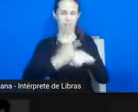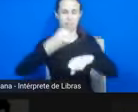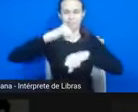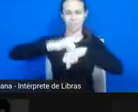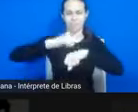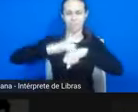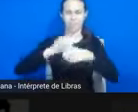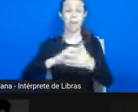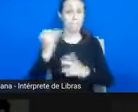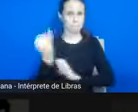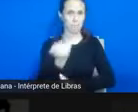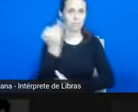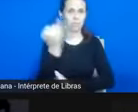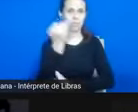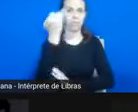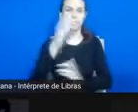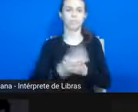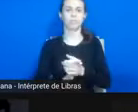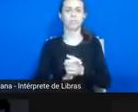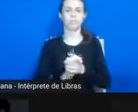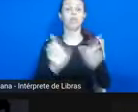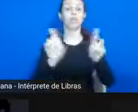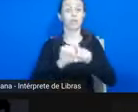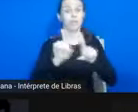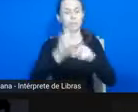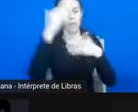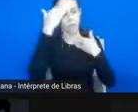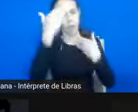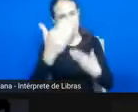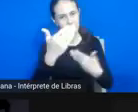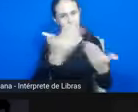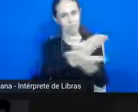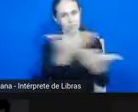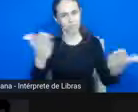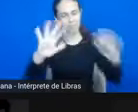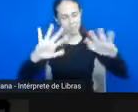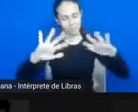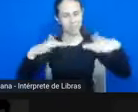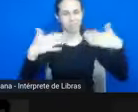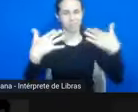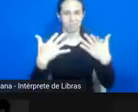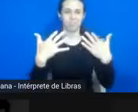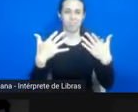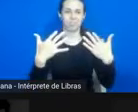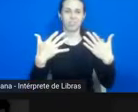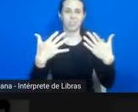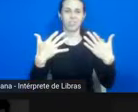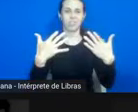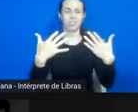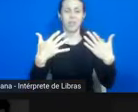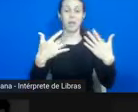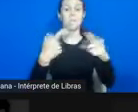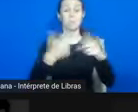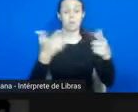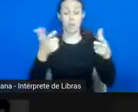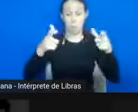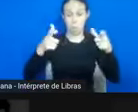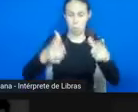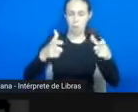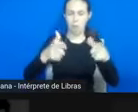Queria também agradecer a todos aí que estão assistindo, prestigiando, que eu acho que esse é um espaço muito importante.